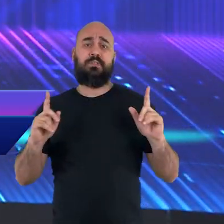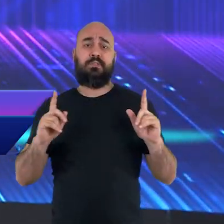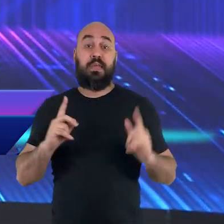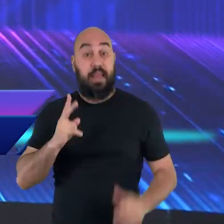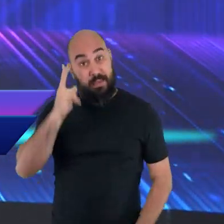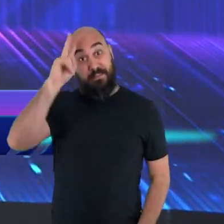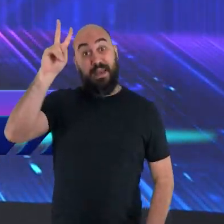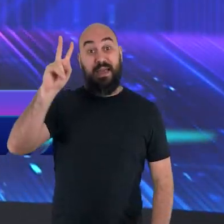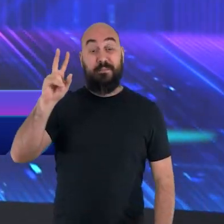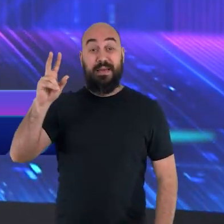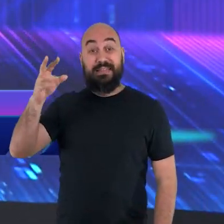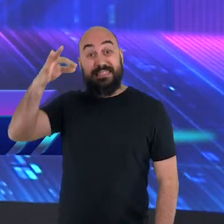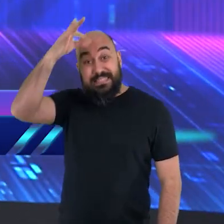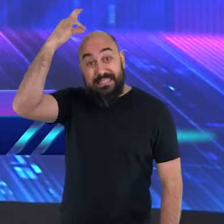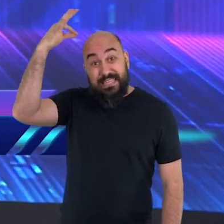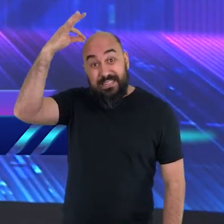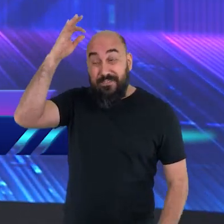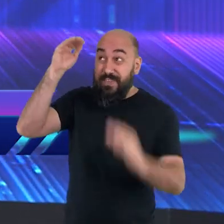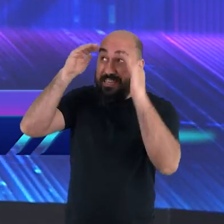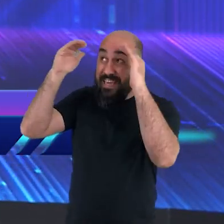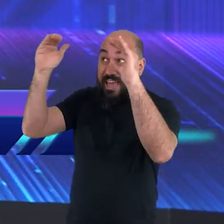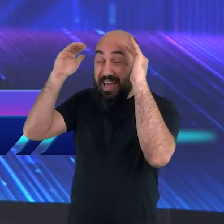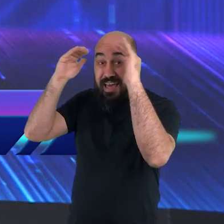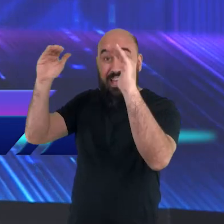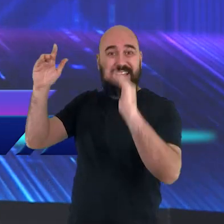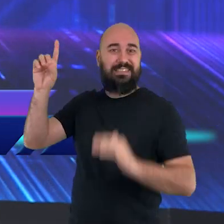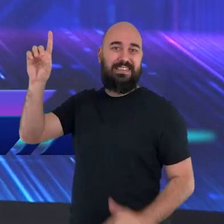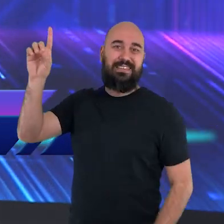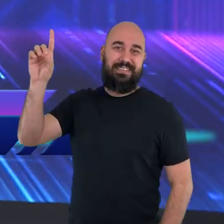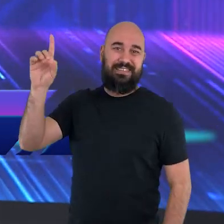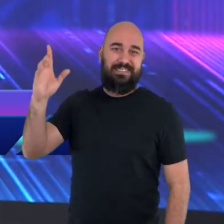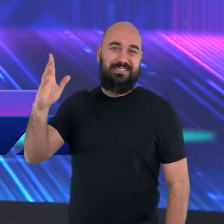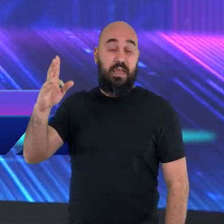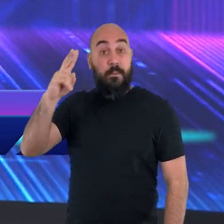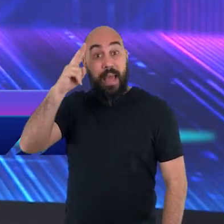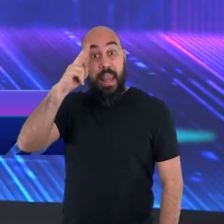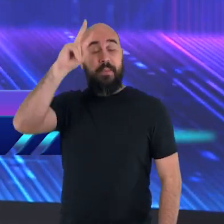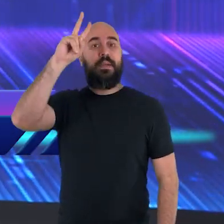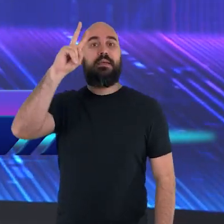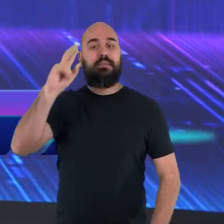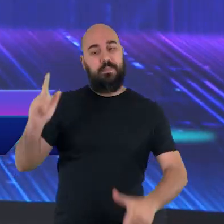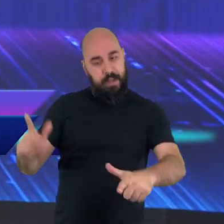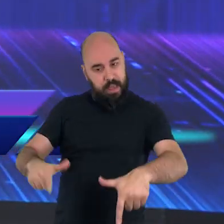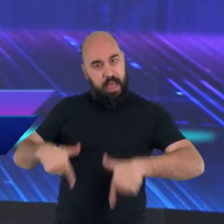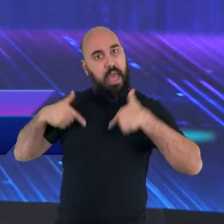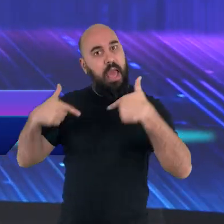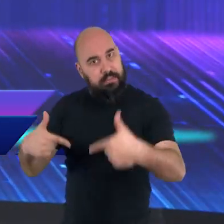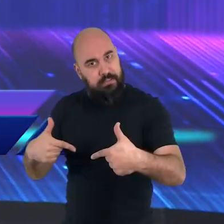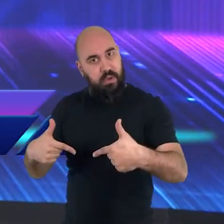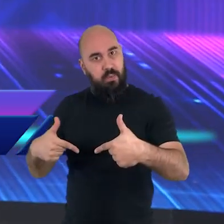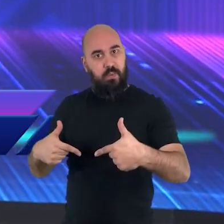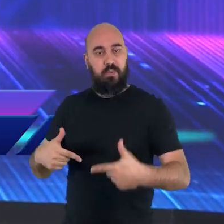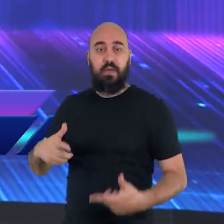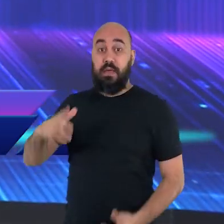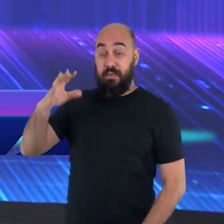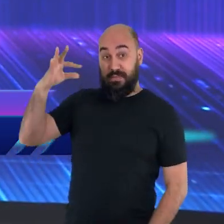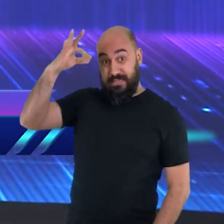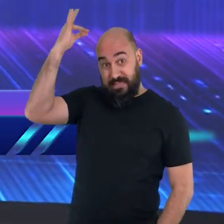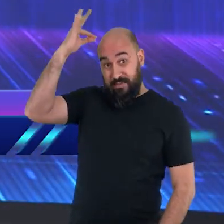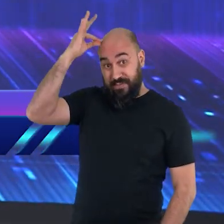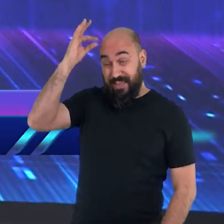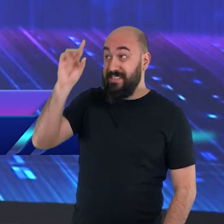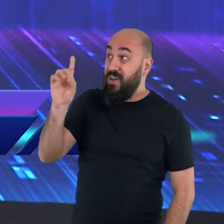santificar. Não é só recordar. É uma lembrança que leva a uma ação. A santificação desse dia. Diz assim,